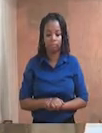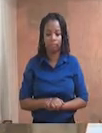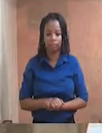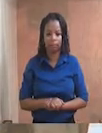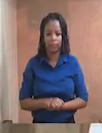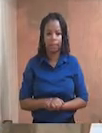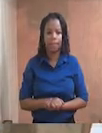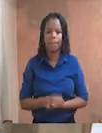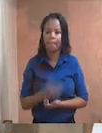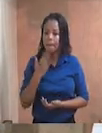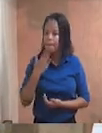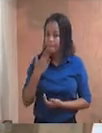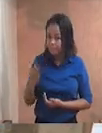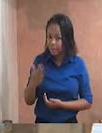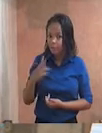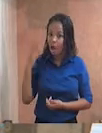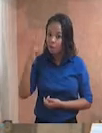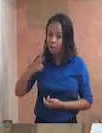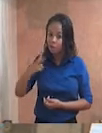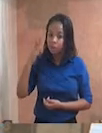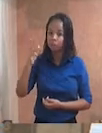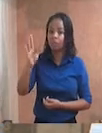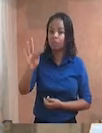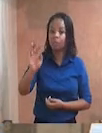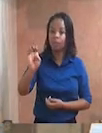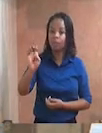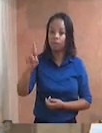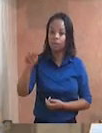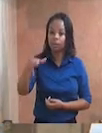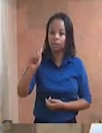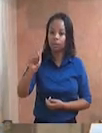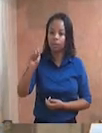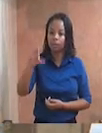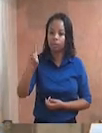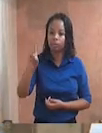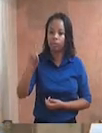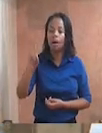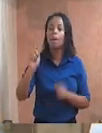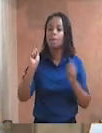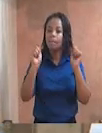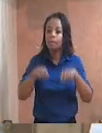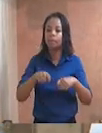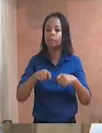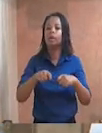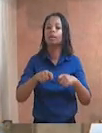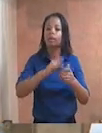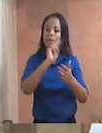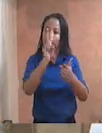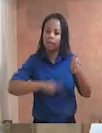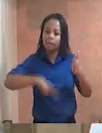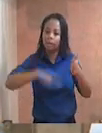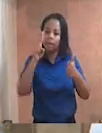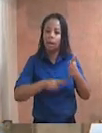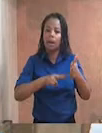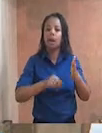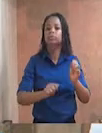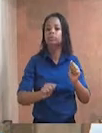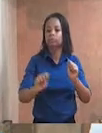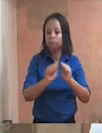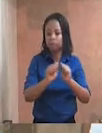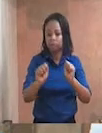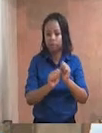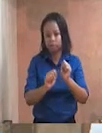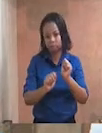Solicito ao excelentíssimo vereador Fernando que faça a leitura de alguns artigos do Estatuto da Criança e do Adolescente, lei nº